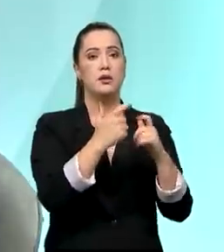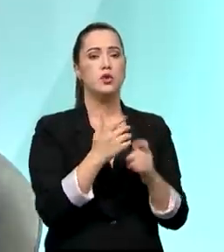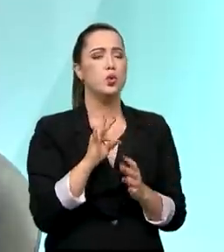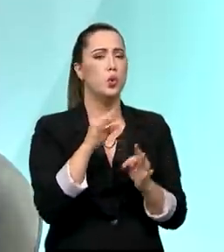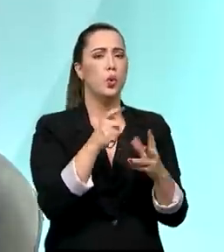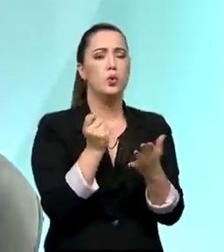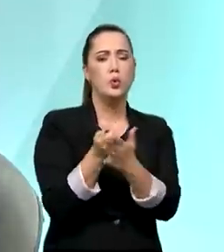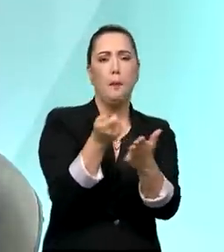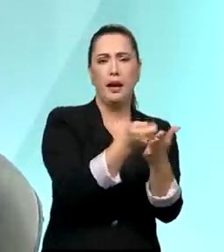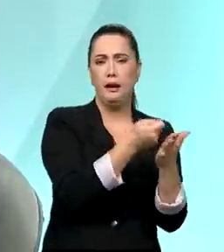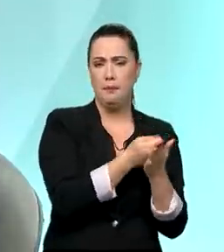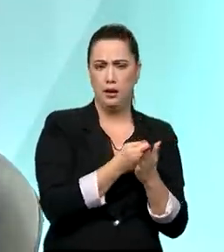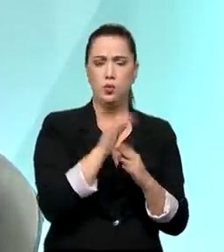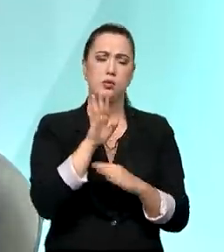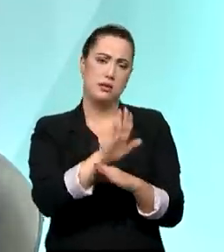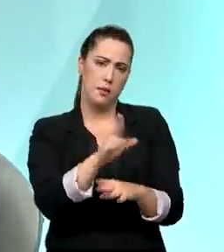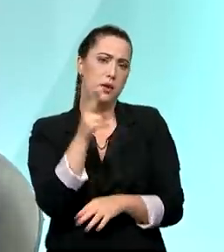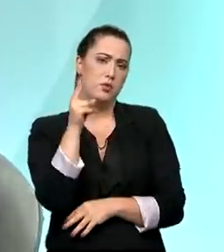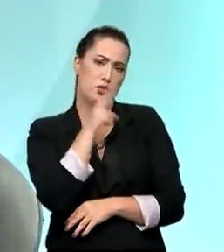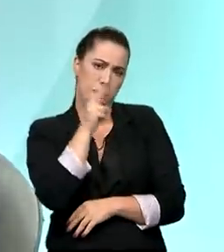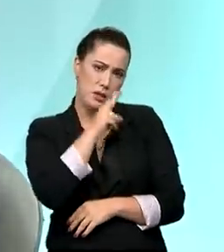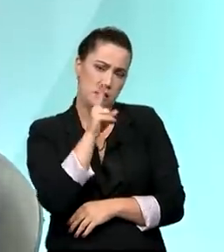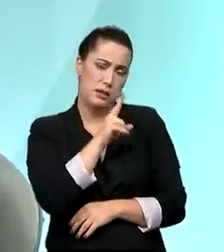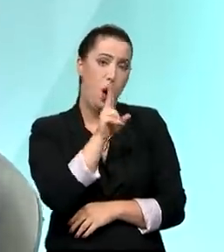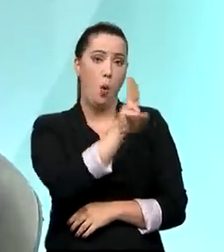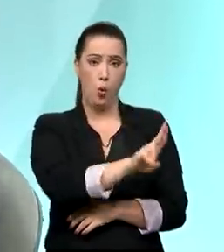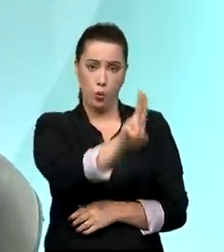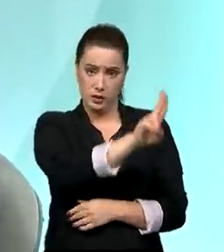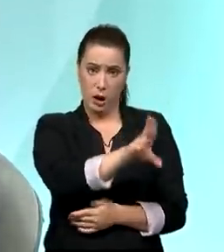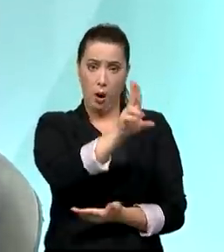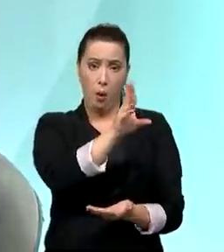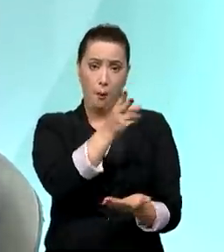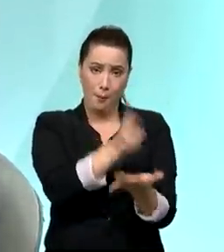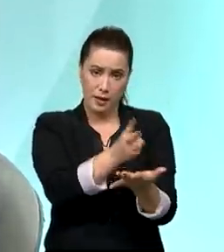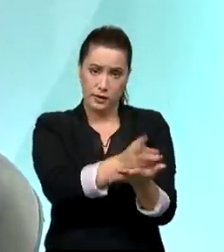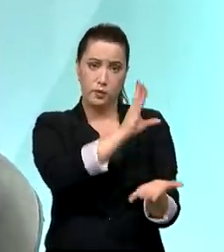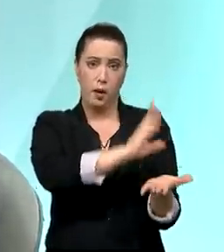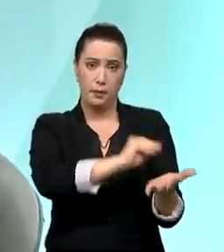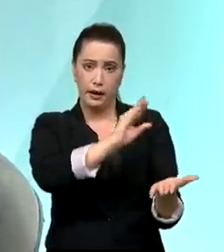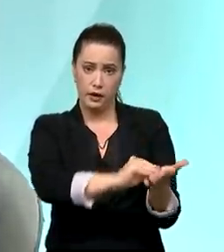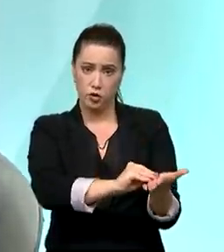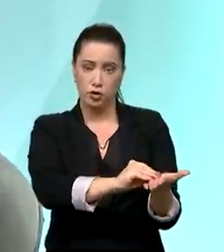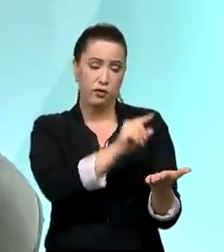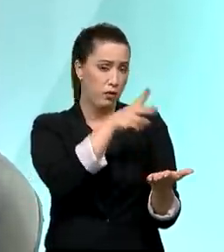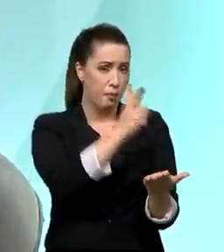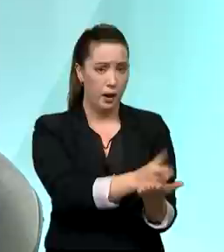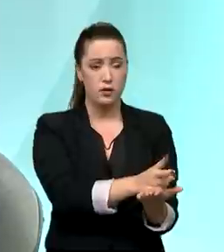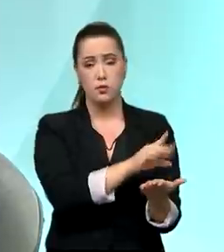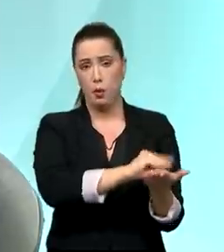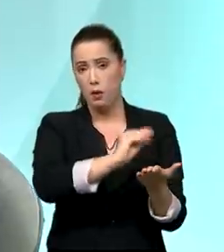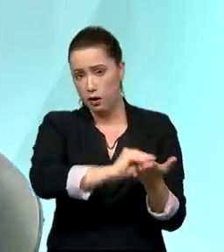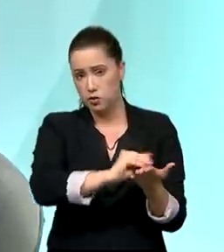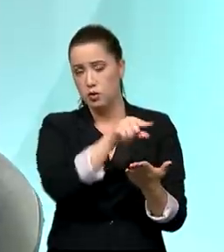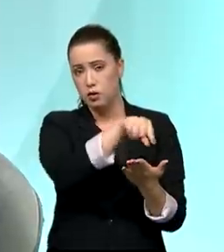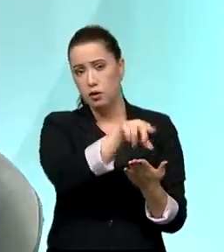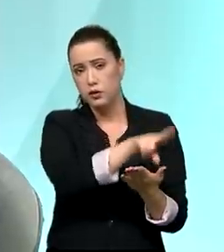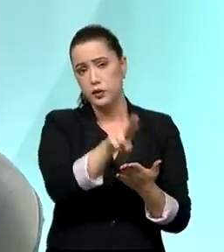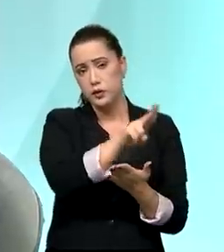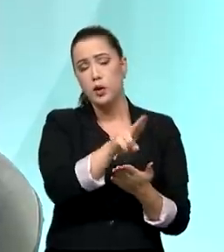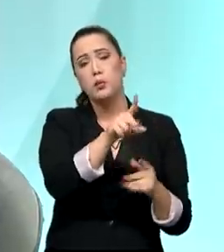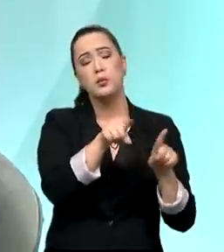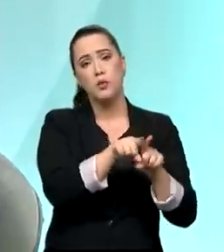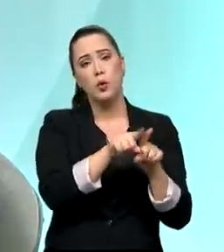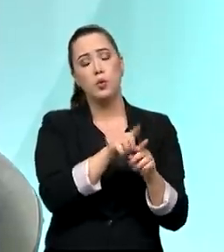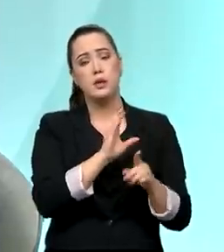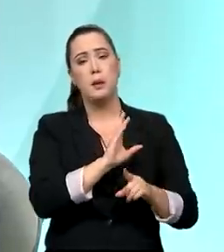sociais como do auxílio emergencial. Então, nós estamos utilizando esta possibilidade que todas as pessoas,